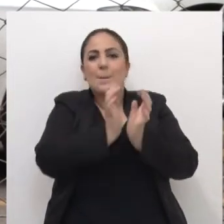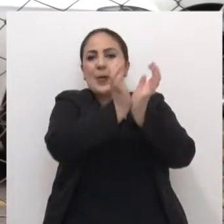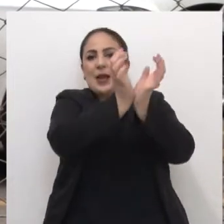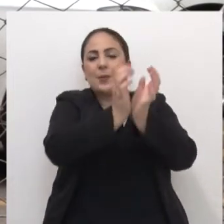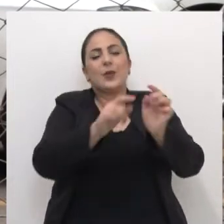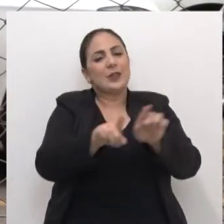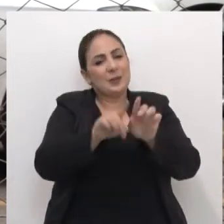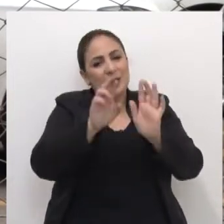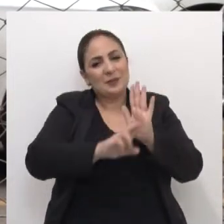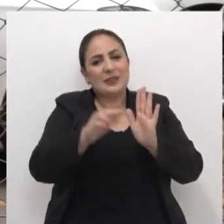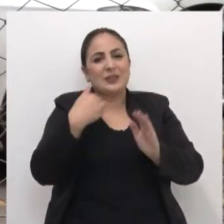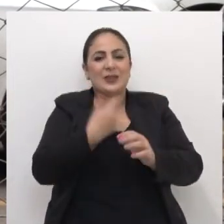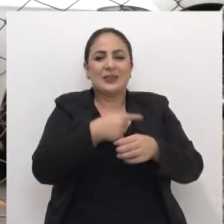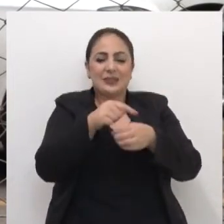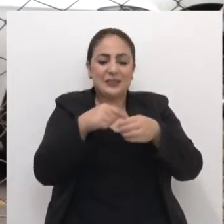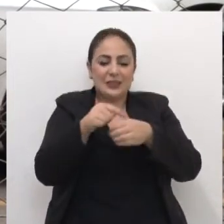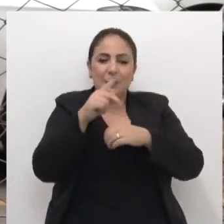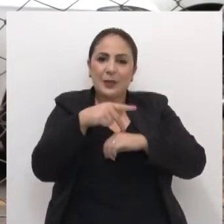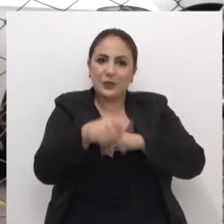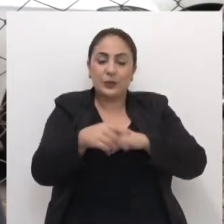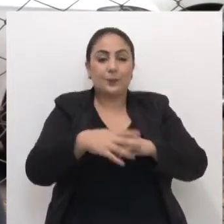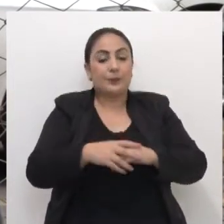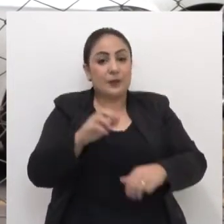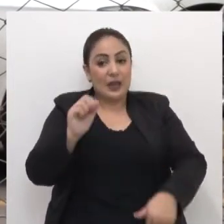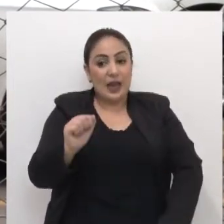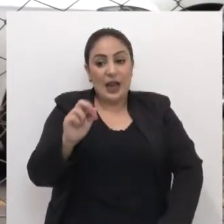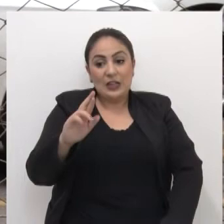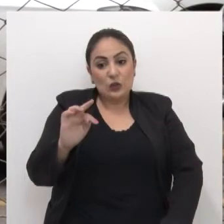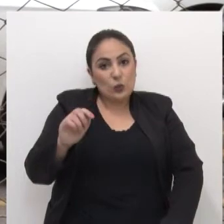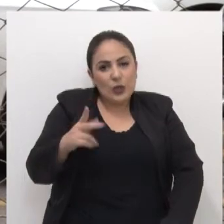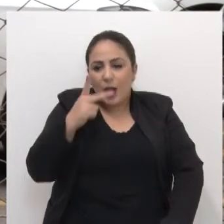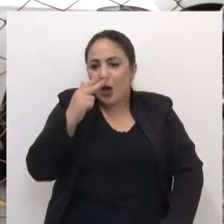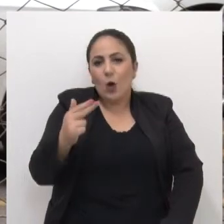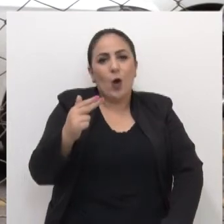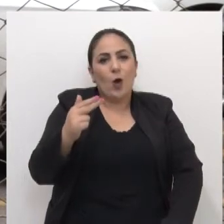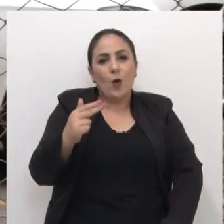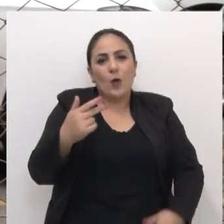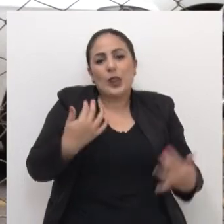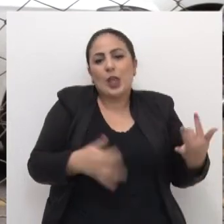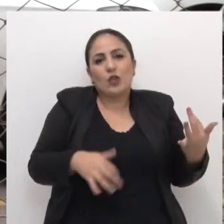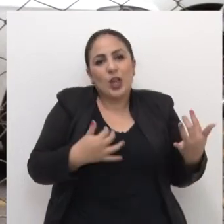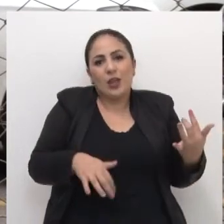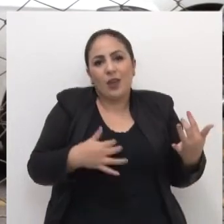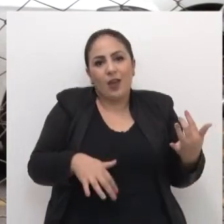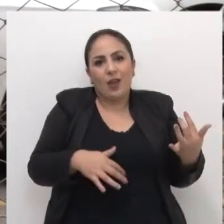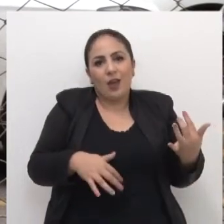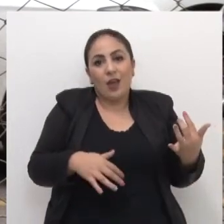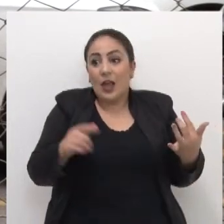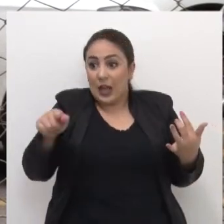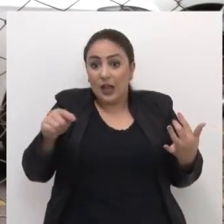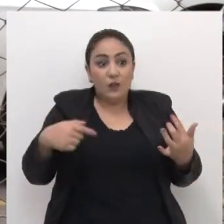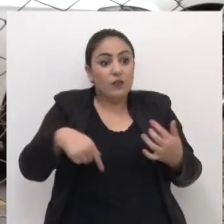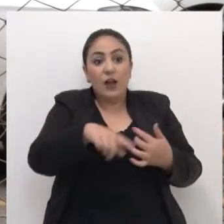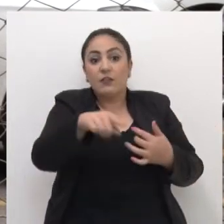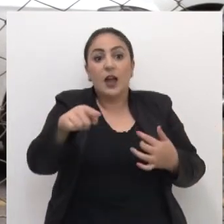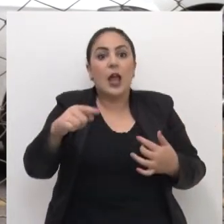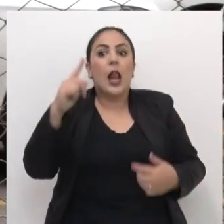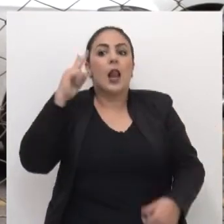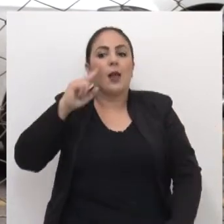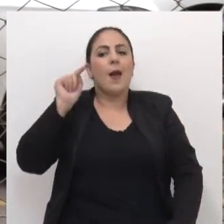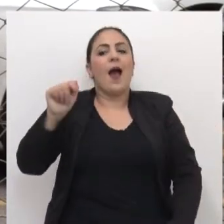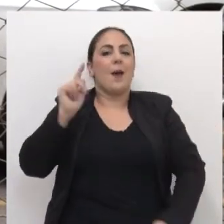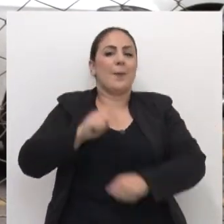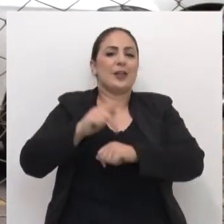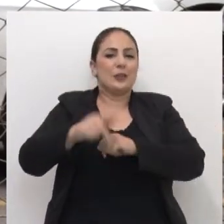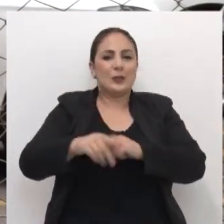prêmios e representando a nossa cidade de Passo Fundo. O Arthur é que nem o finado Teixeirinha, aonde vai todo mundo lembra de Passo Fundo.